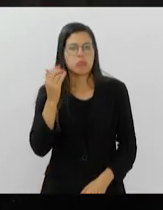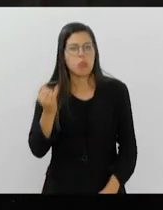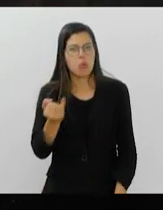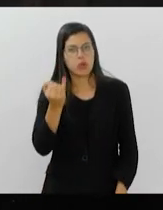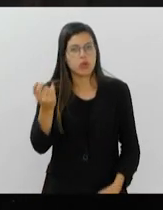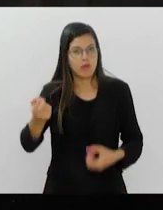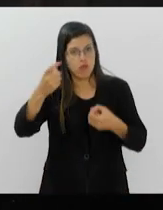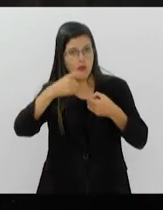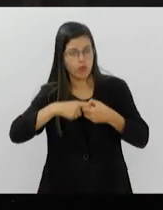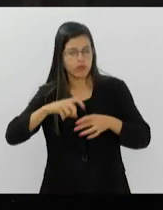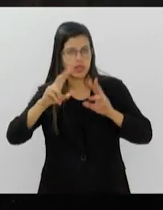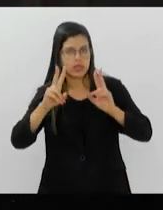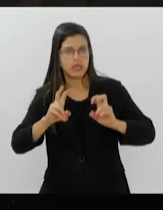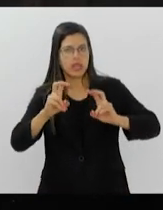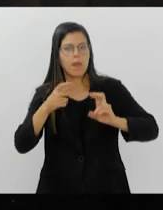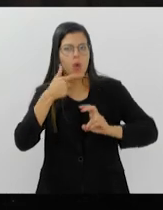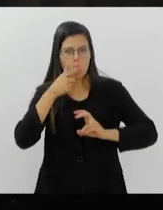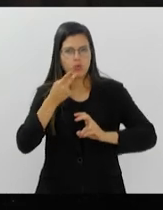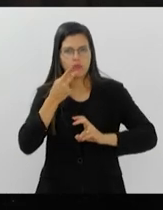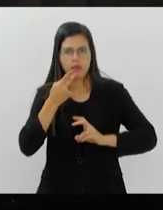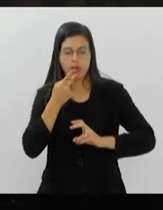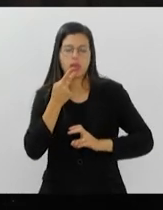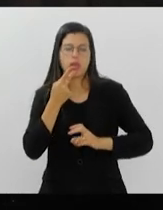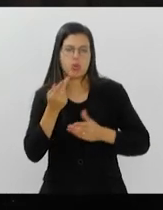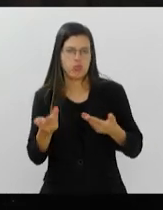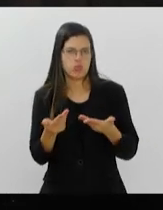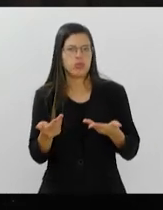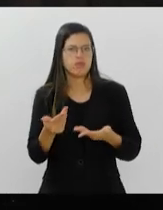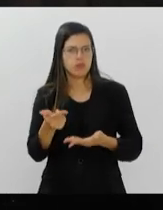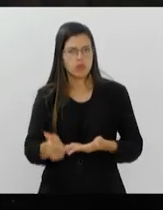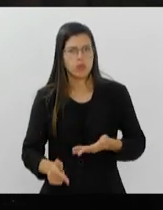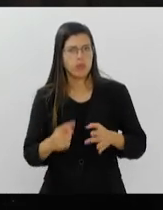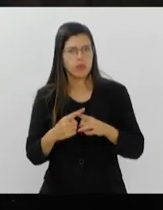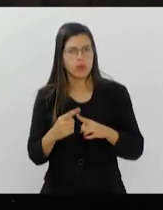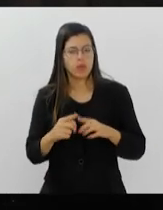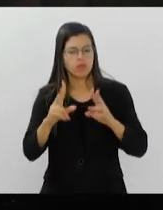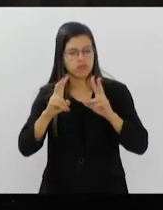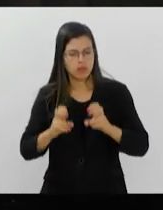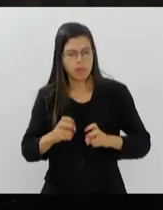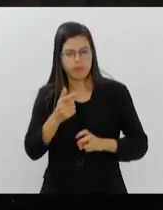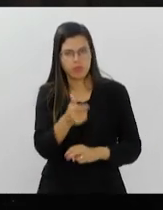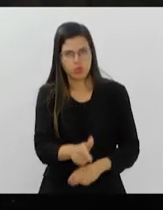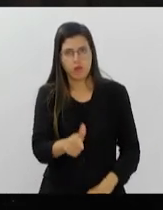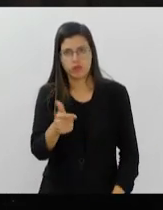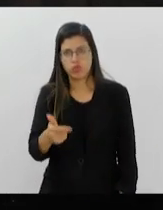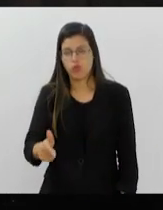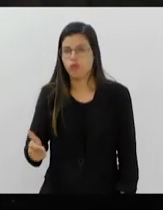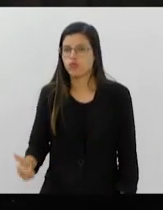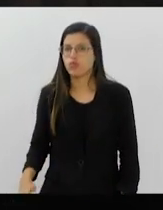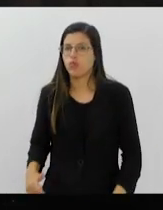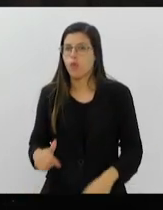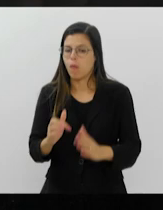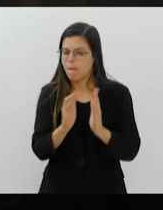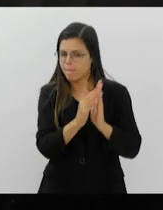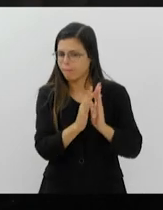porque será um tema recorrente durante muito tempo,